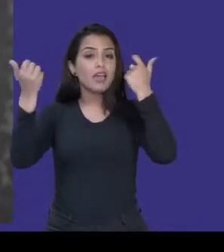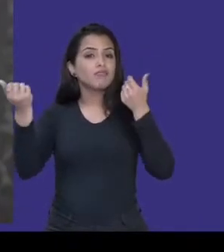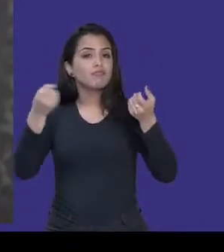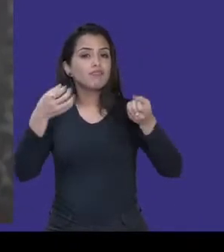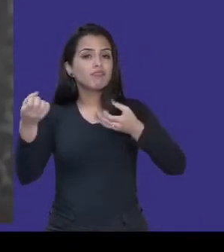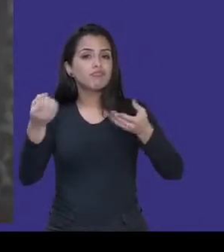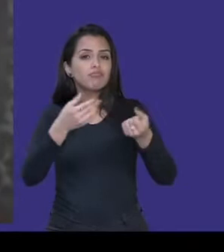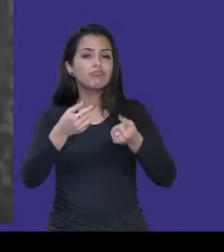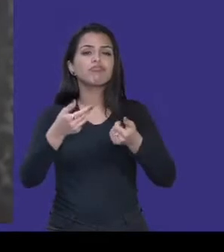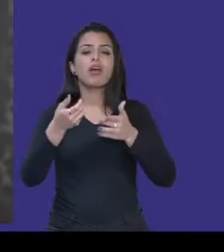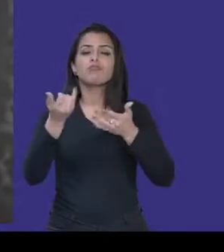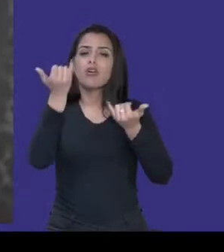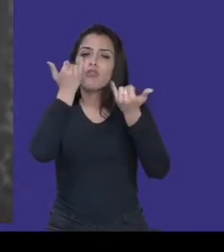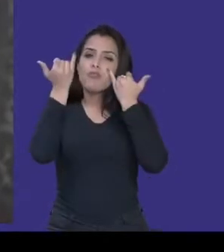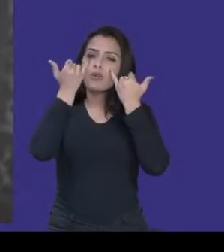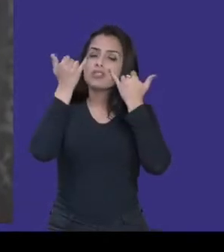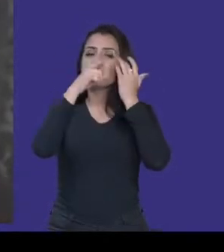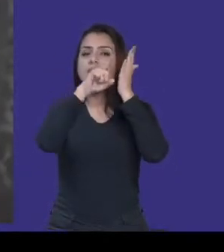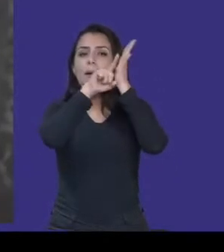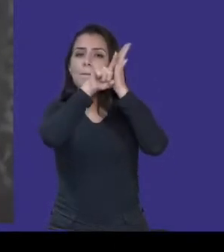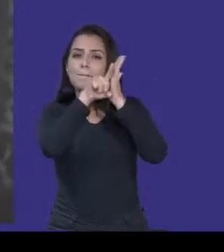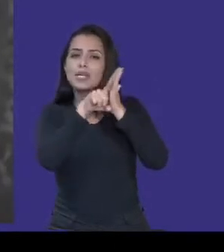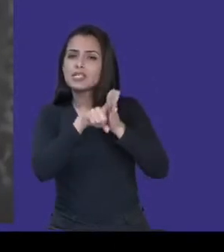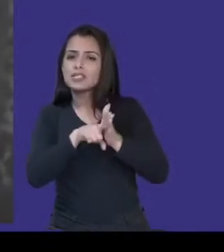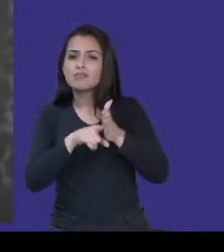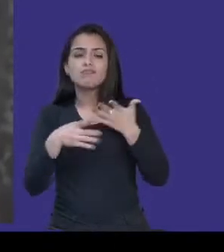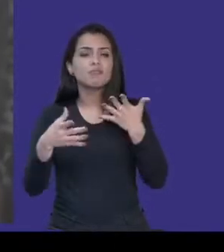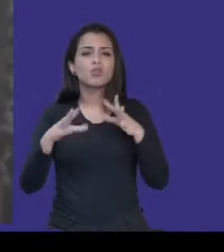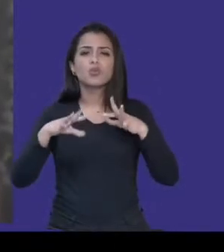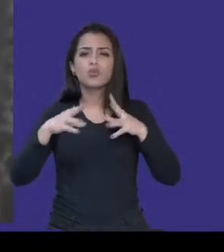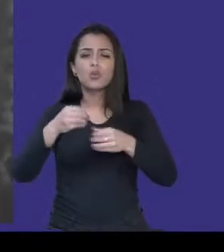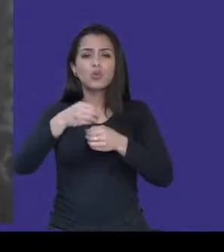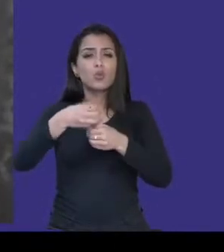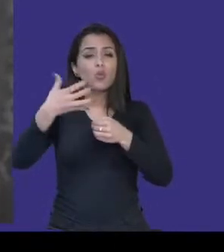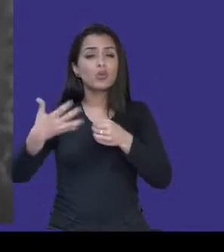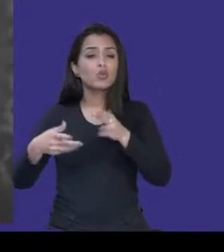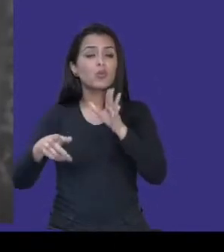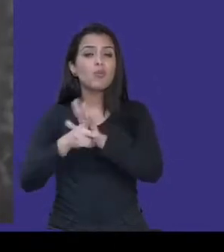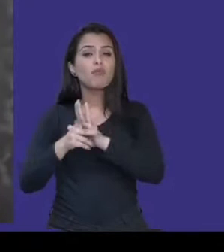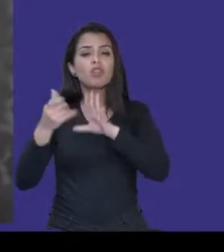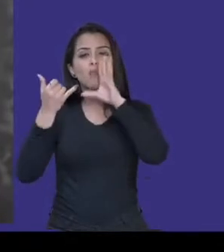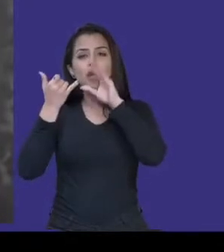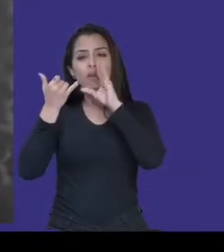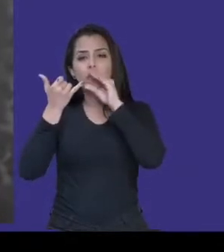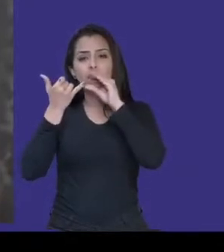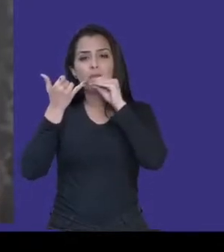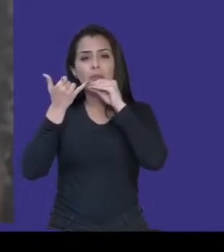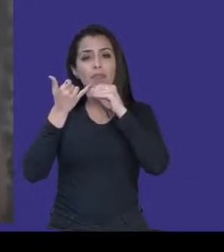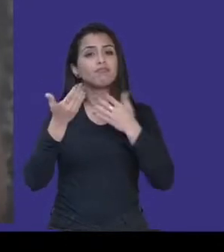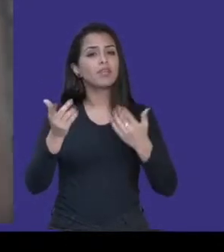dados, pesquisas, enfim, qualquer tipo de conteúdo em áudio e que está em ascensão principalmente no Brasil.